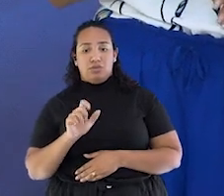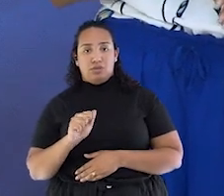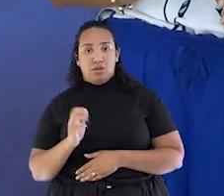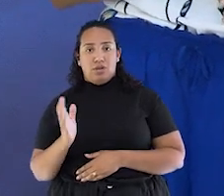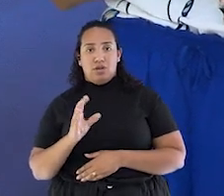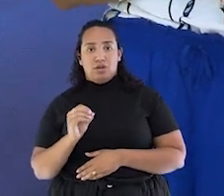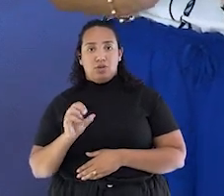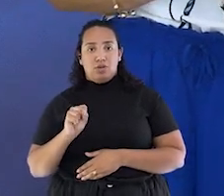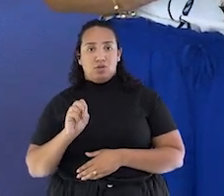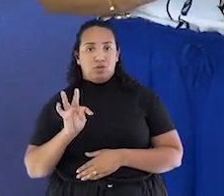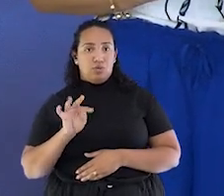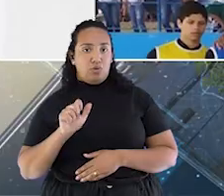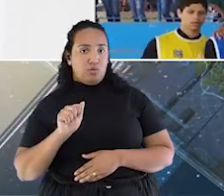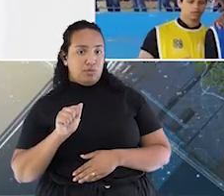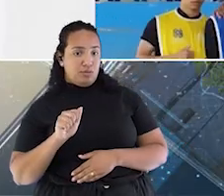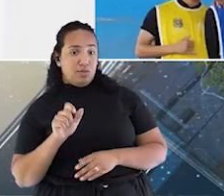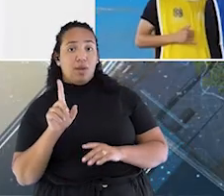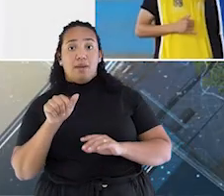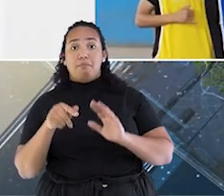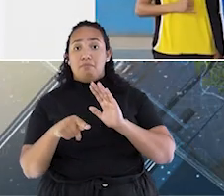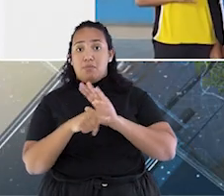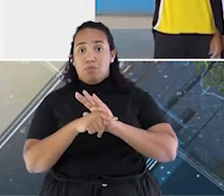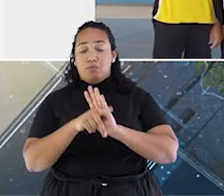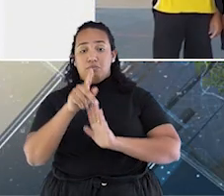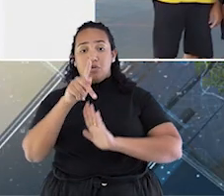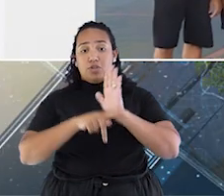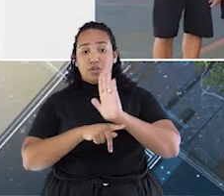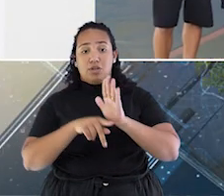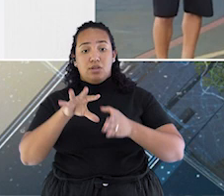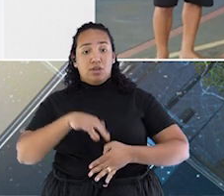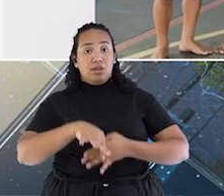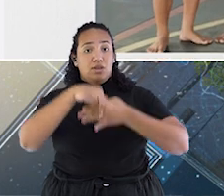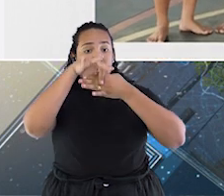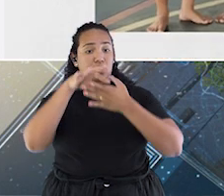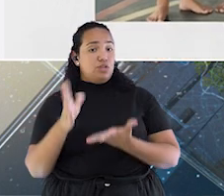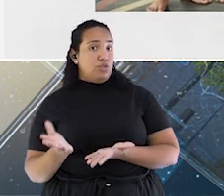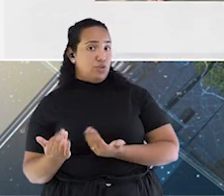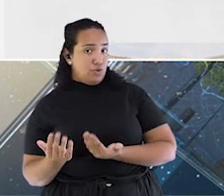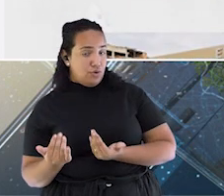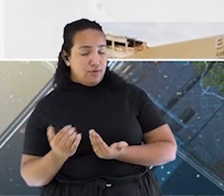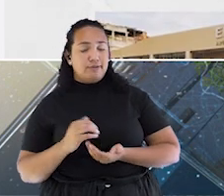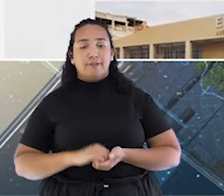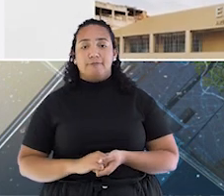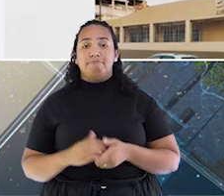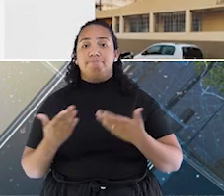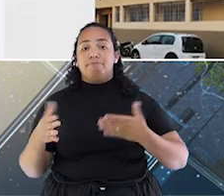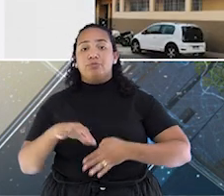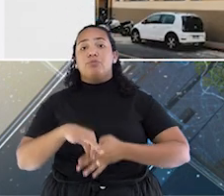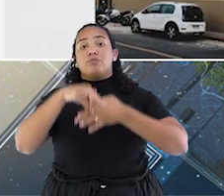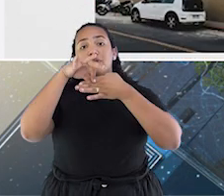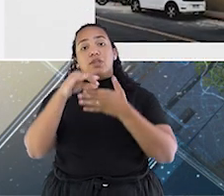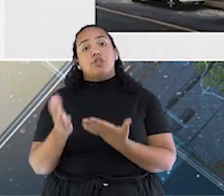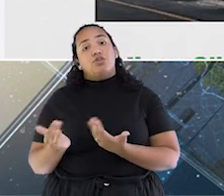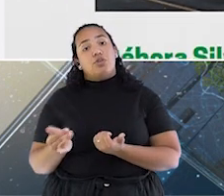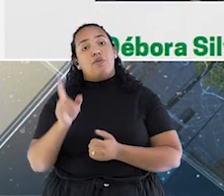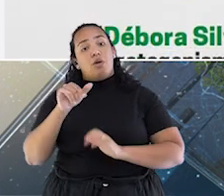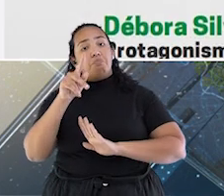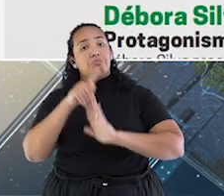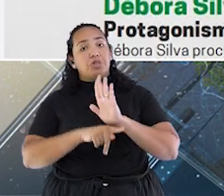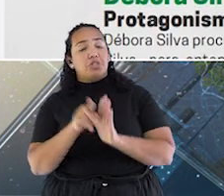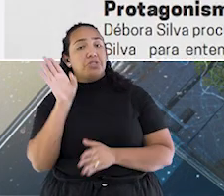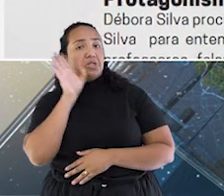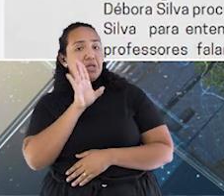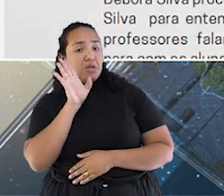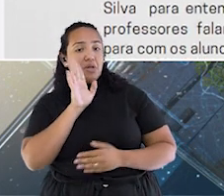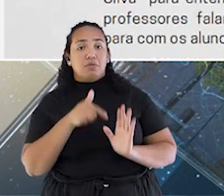Lidera Jovem. O Lidera Jovem é um projeto super legal, que trabalha o desenvolvimento